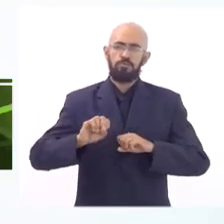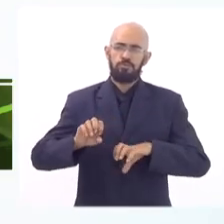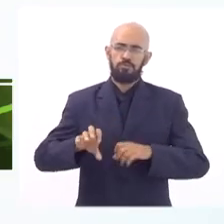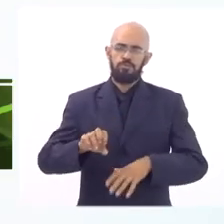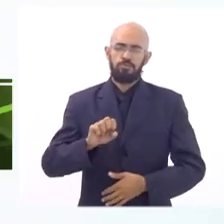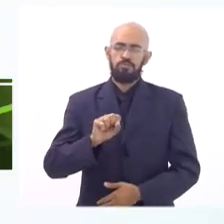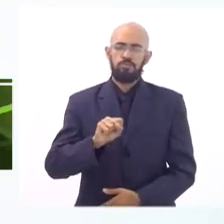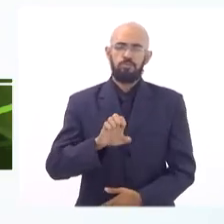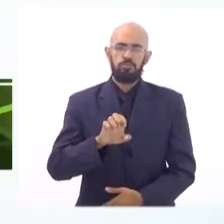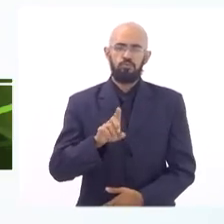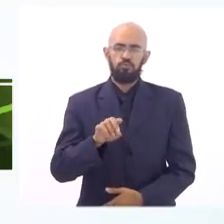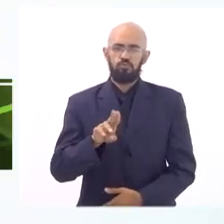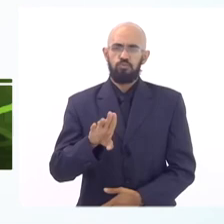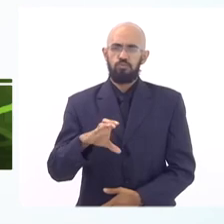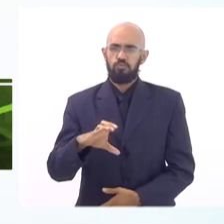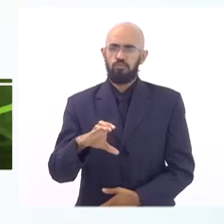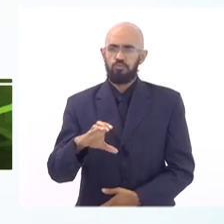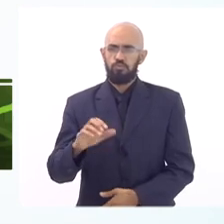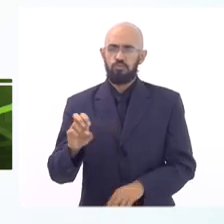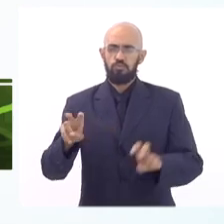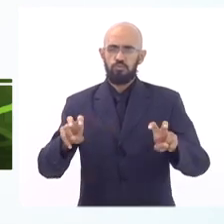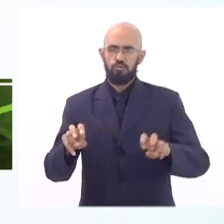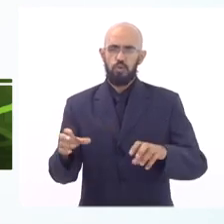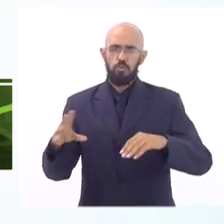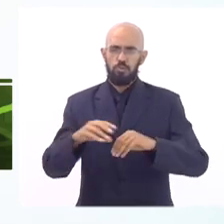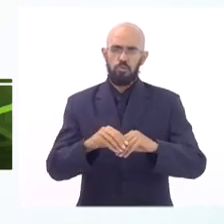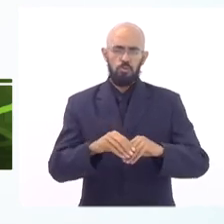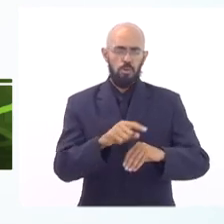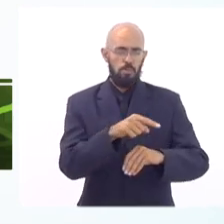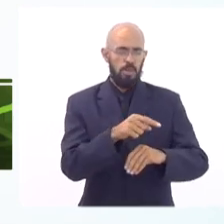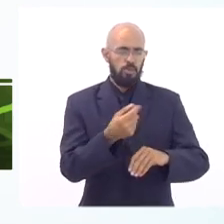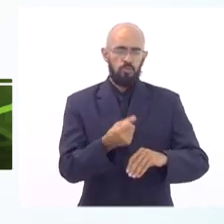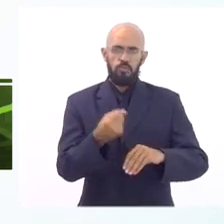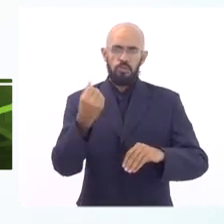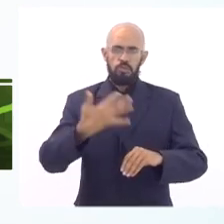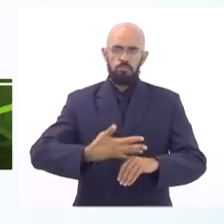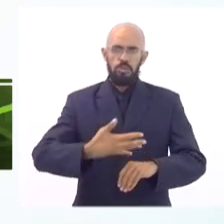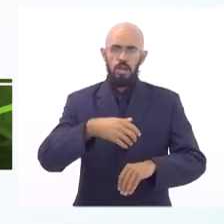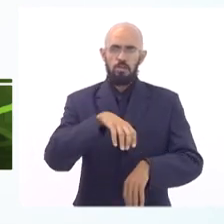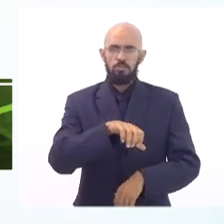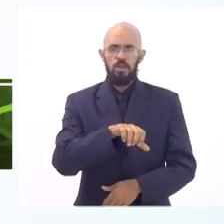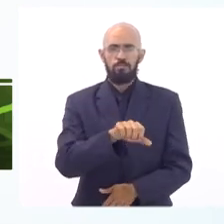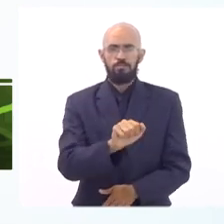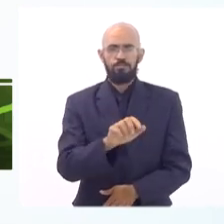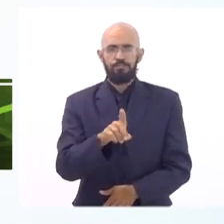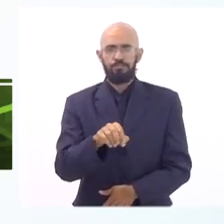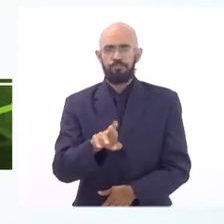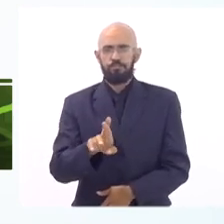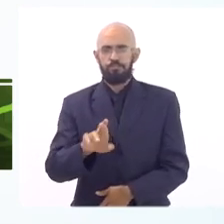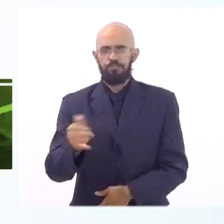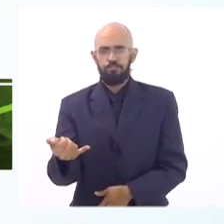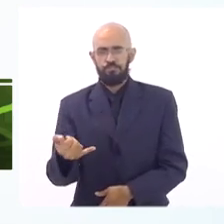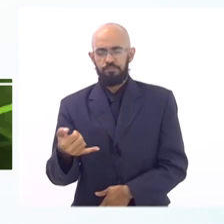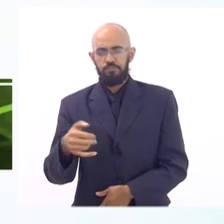questão adicional levantada pela DERJ pelos diretores aqui presentes